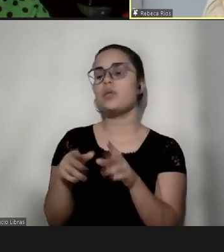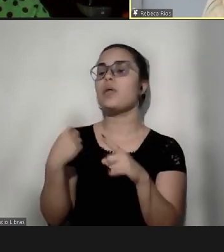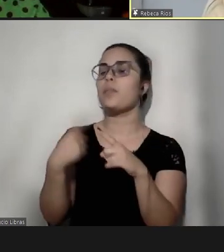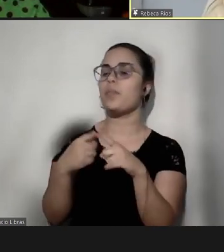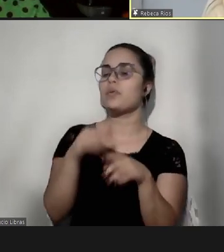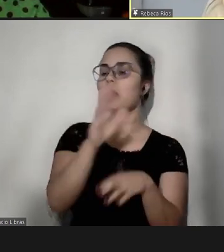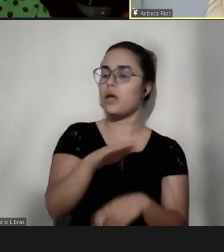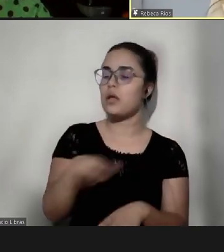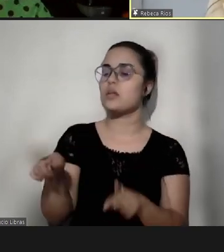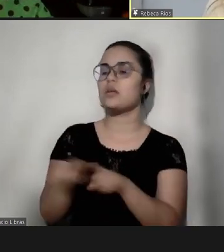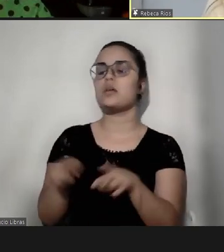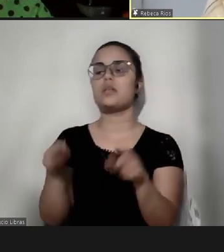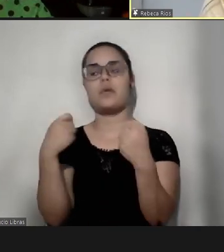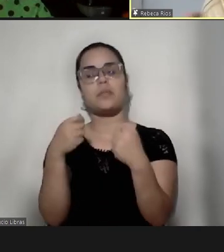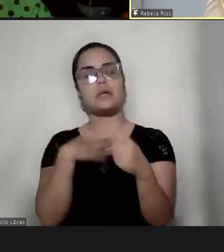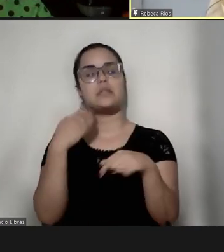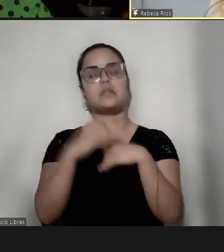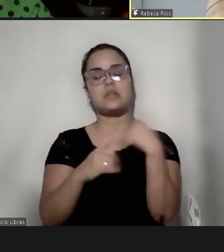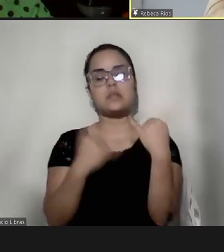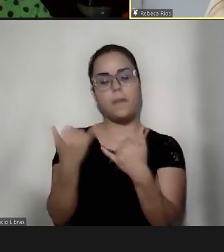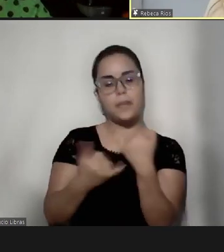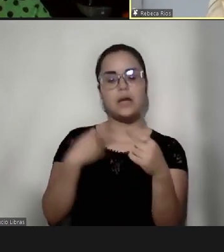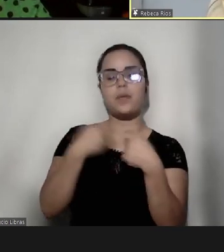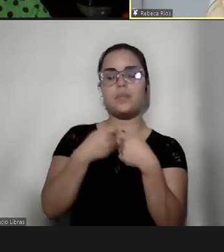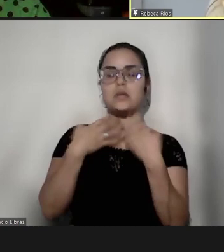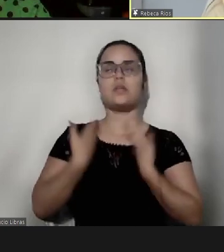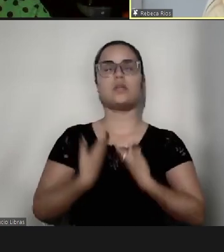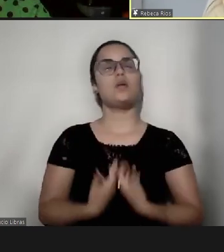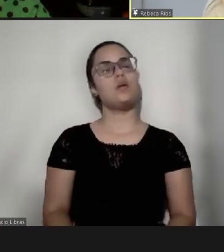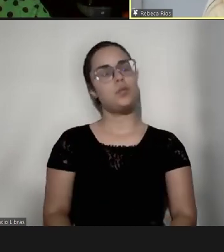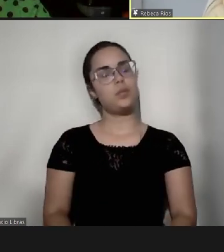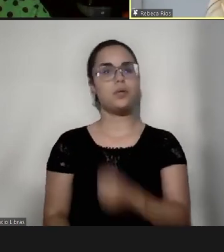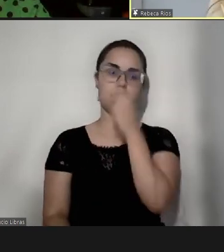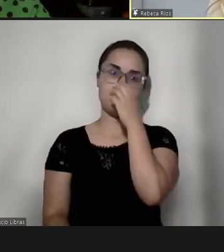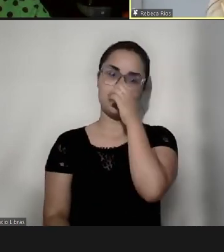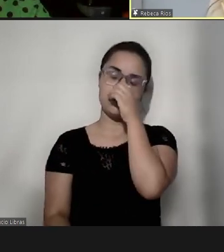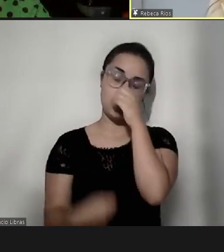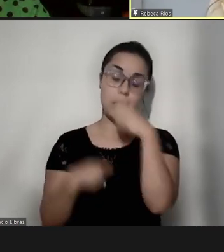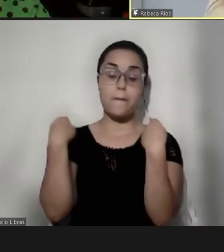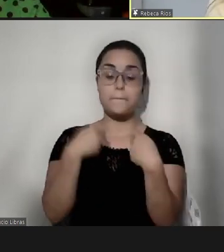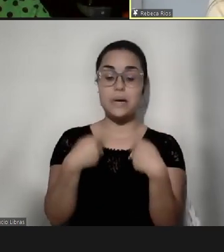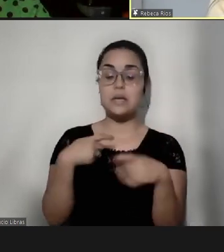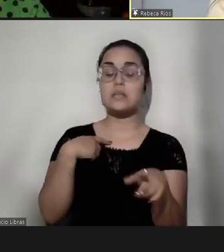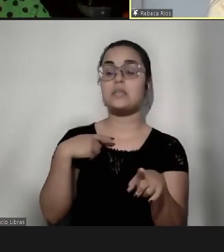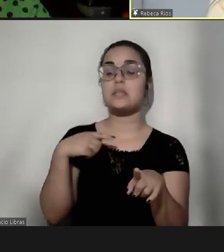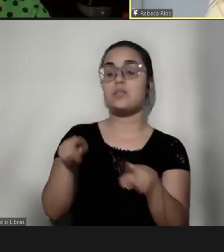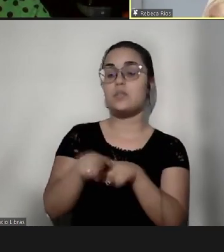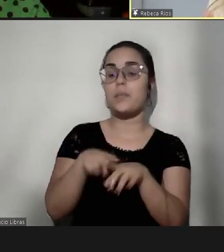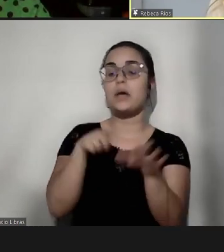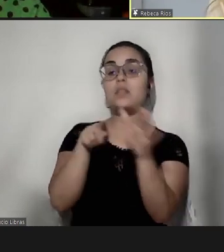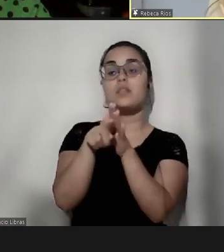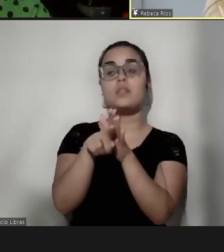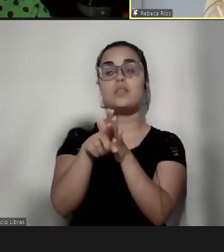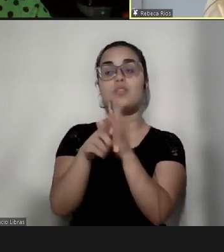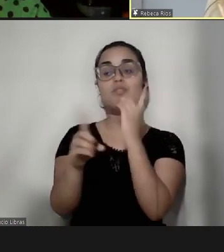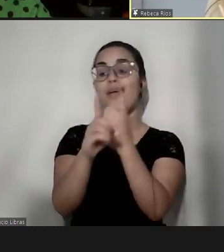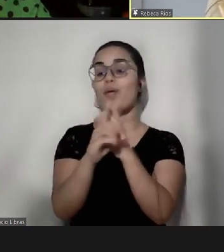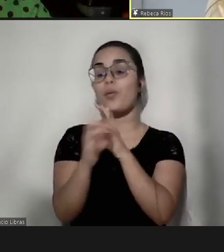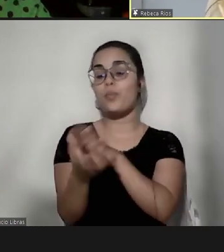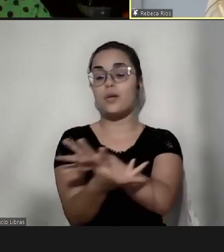que também precisam brincar, precisam relaxar, precisam descobrir também esse mundo sem estar tendo toda hora